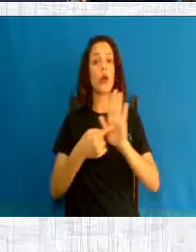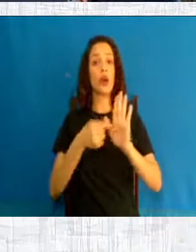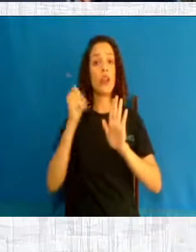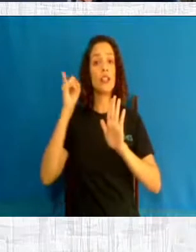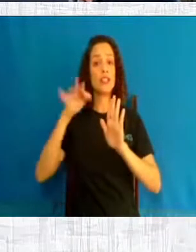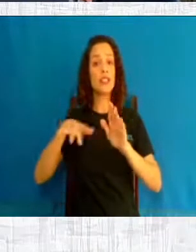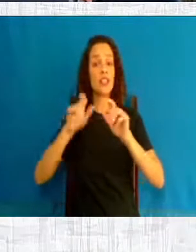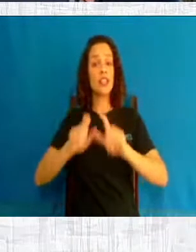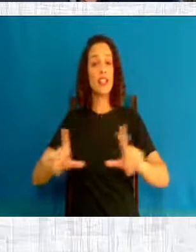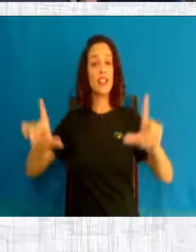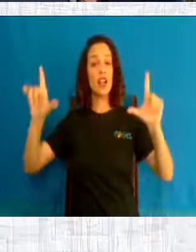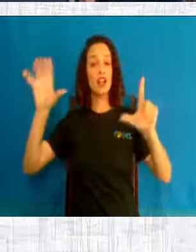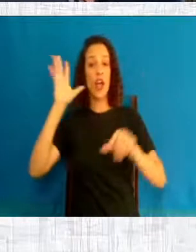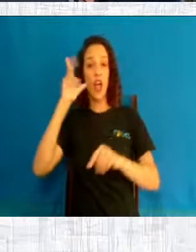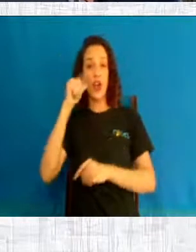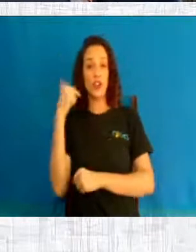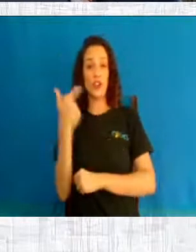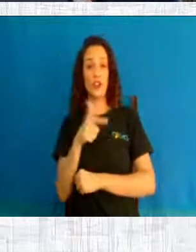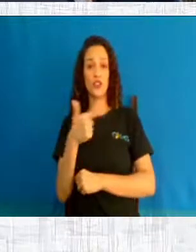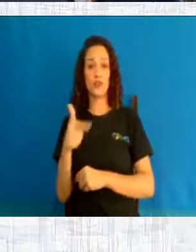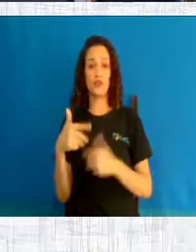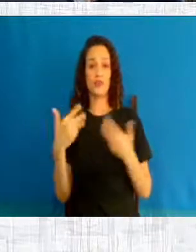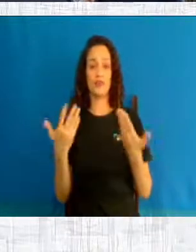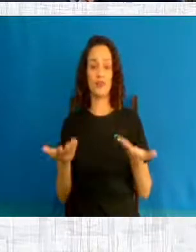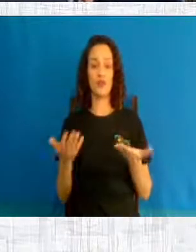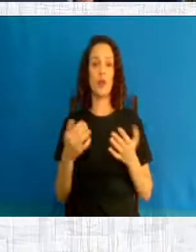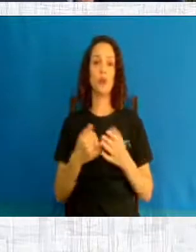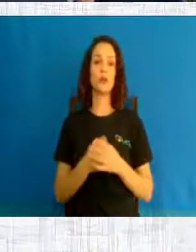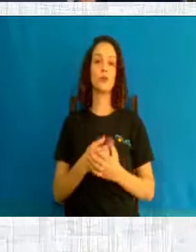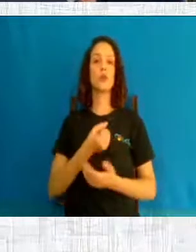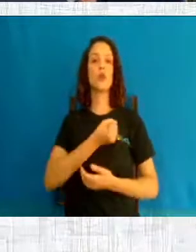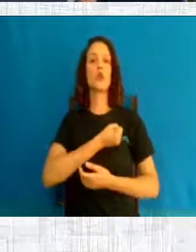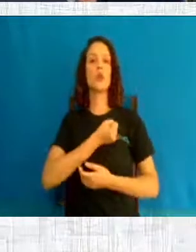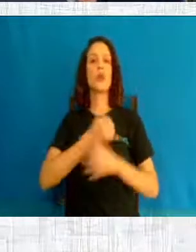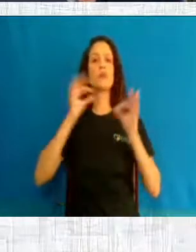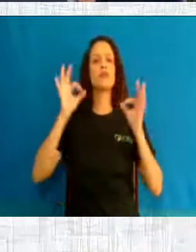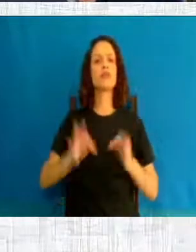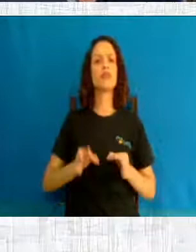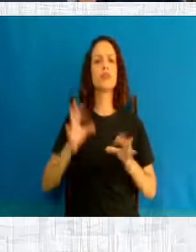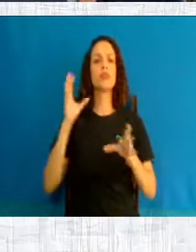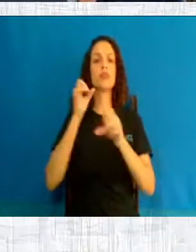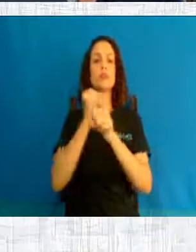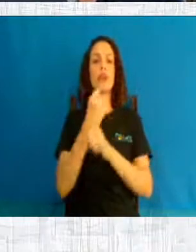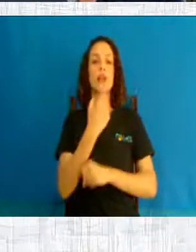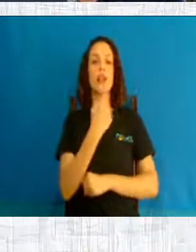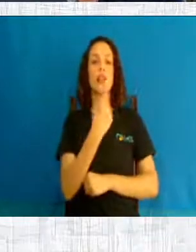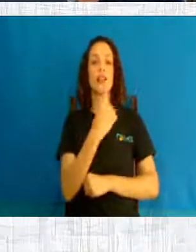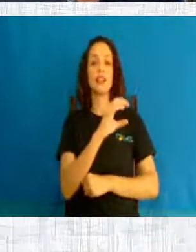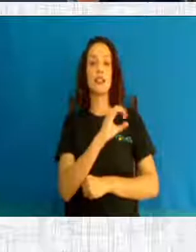eu achei que estava sem os slides. Então, o número correto é em torno de 100 mil por ano. É alto? É, mas não é um milhão.